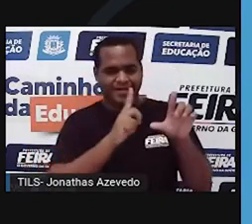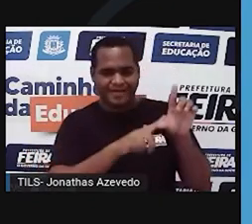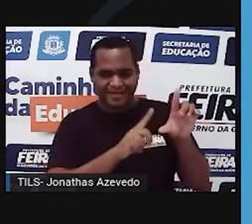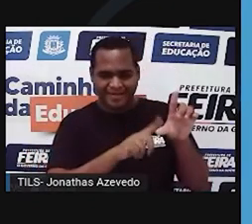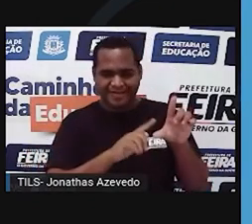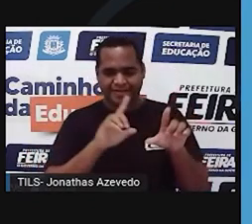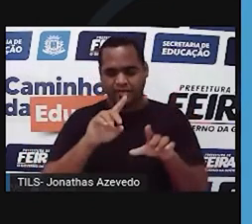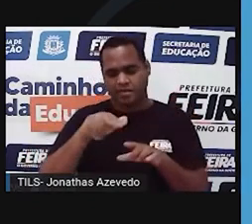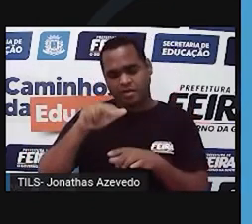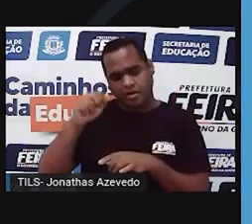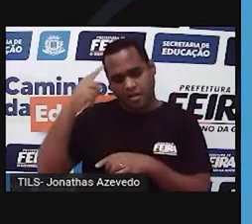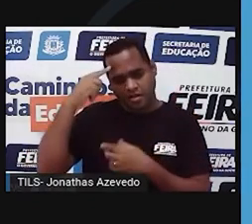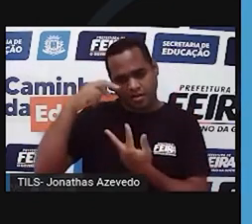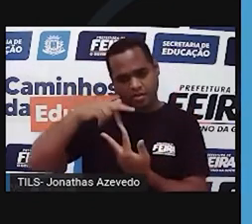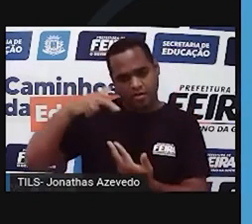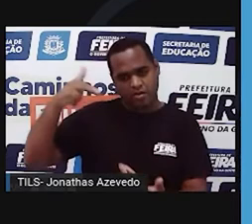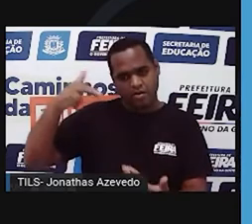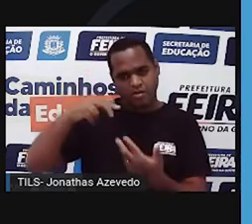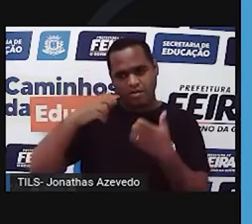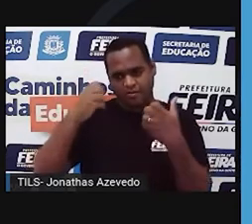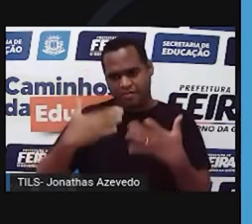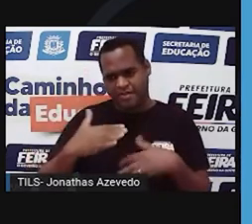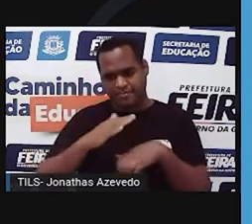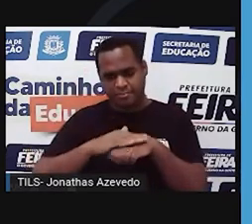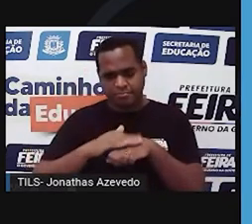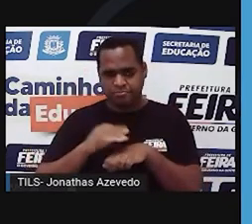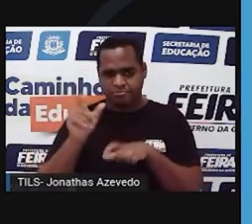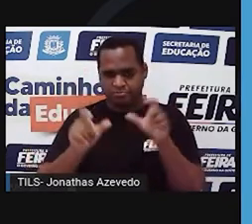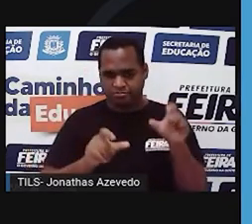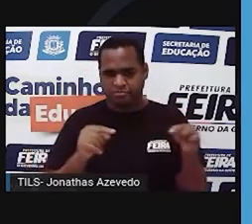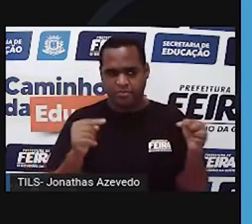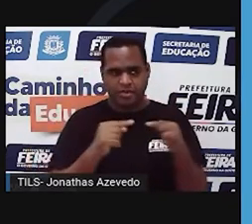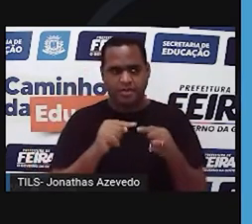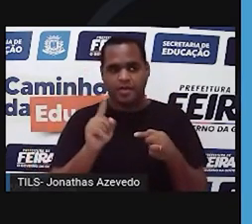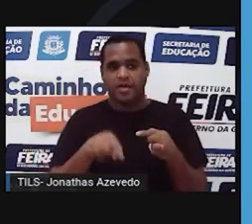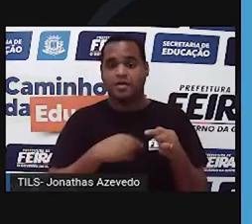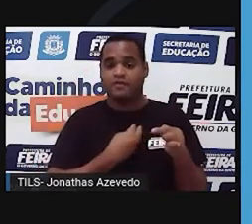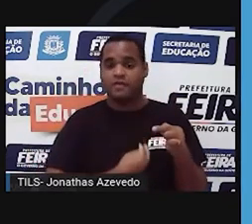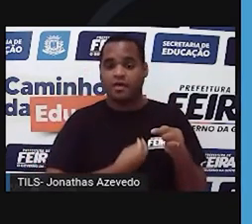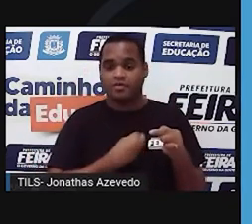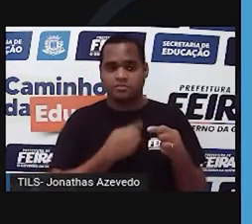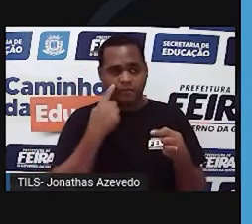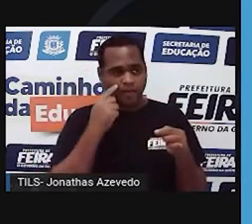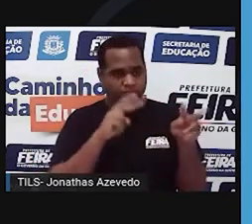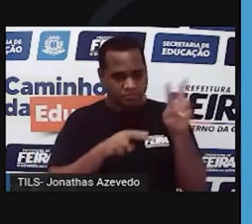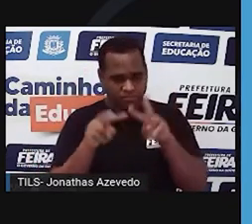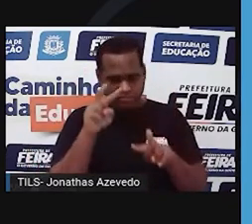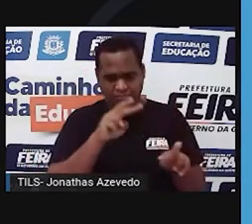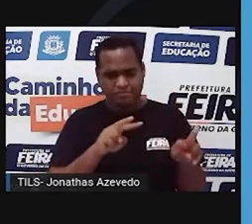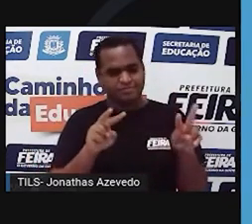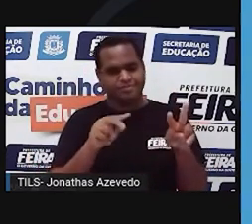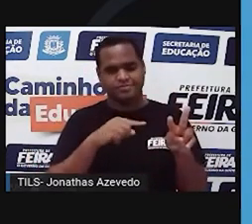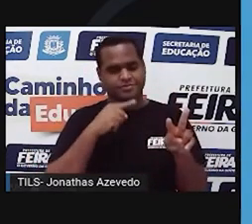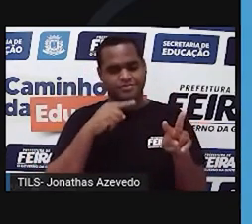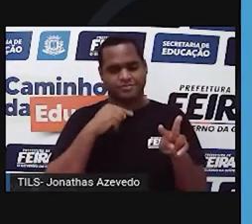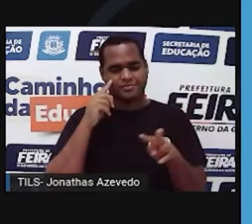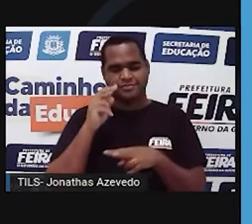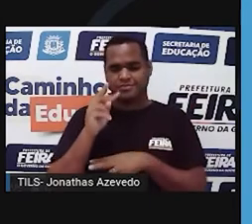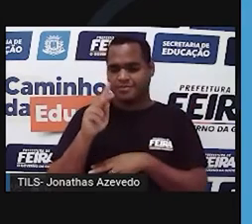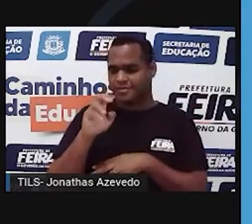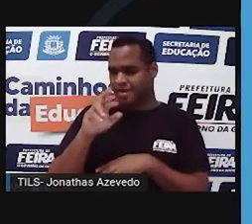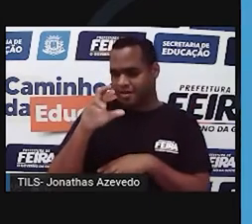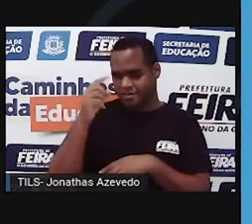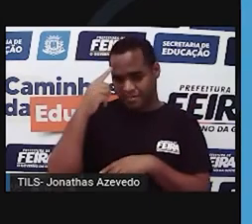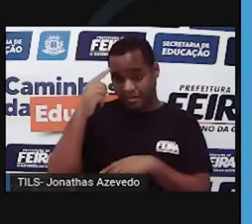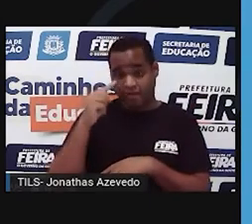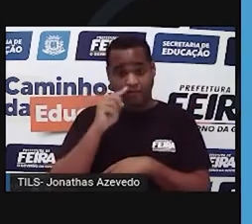que tem informação para produzir uma característica. Ou seja, a gente não consegue visualizar o genótipo. Mas Thais, eu consigo visualizar a cor do meu